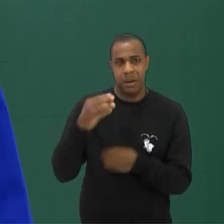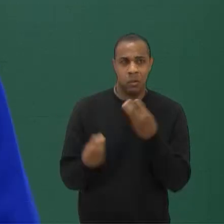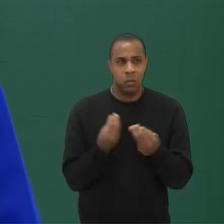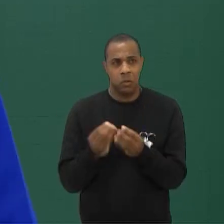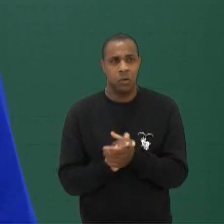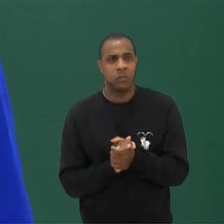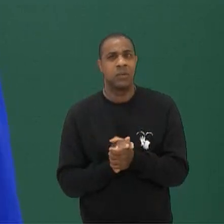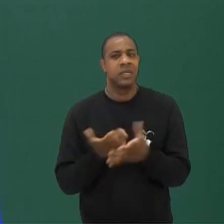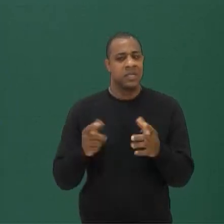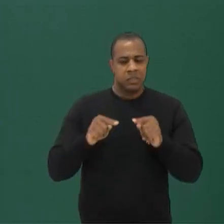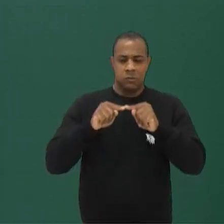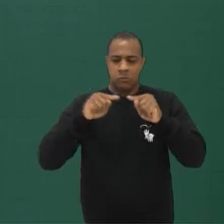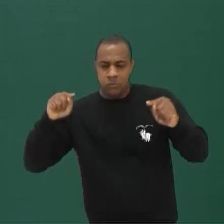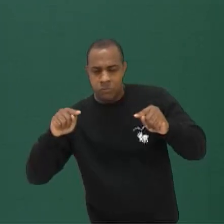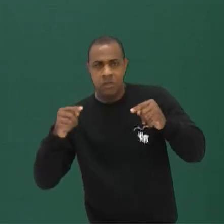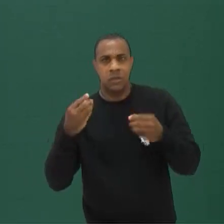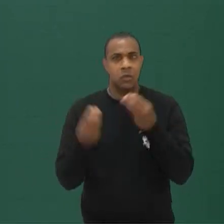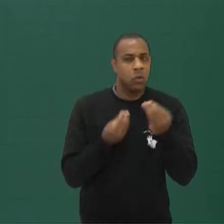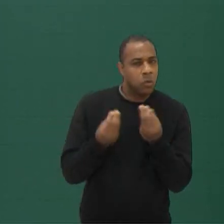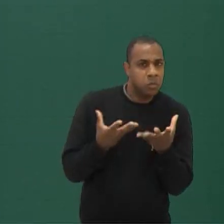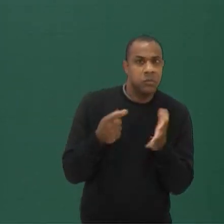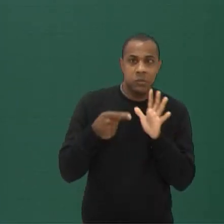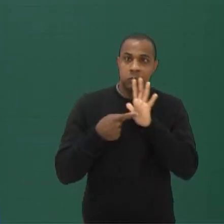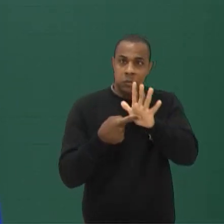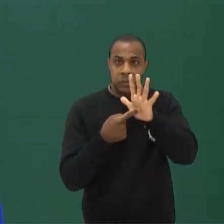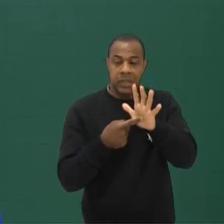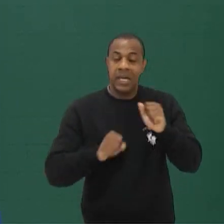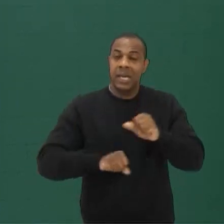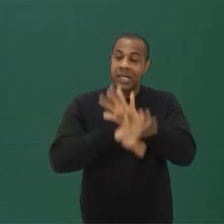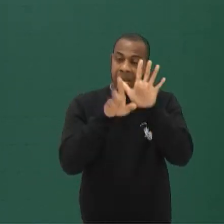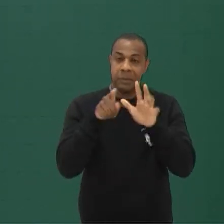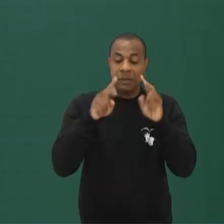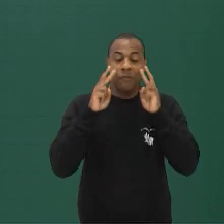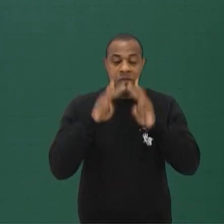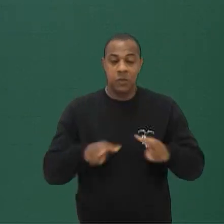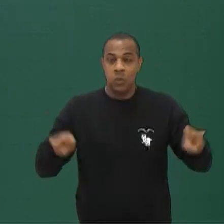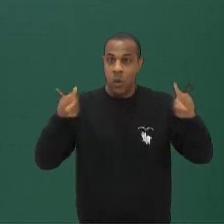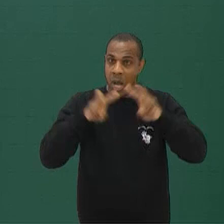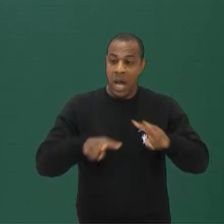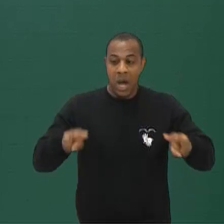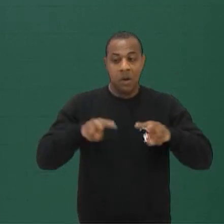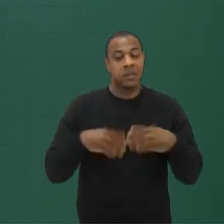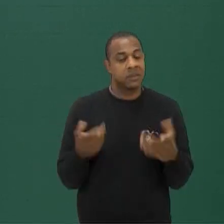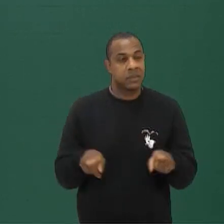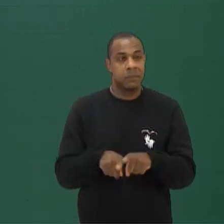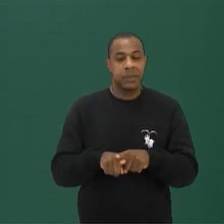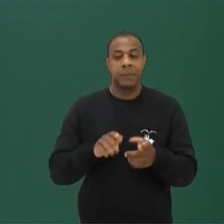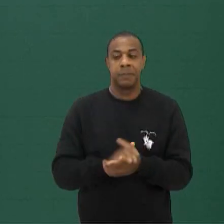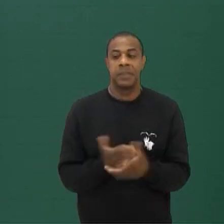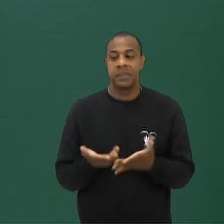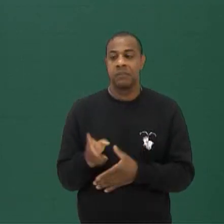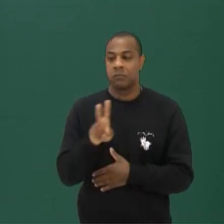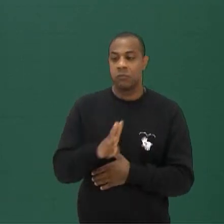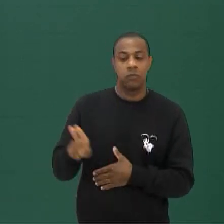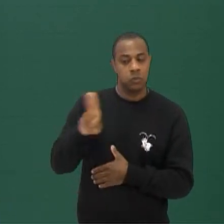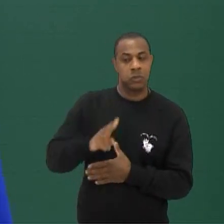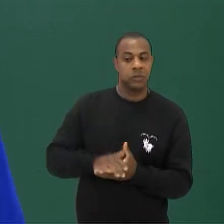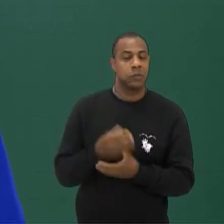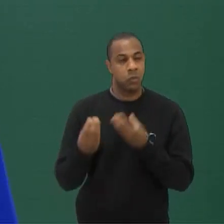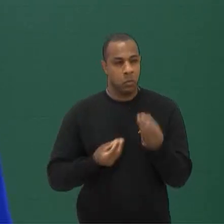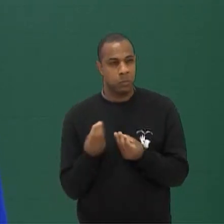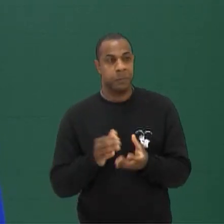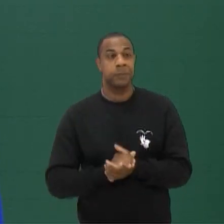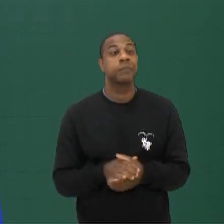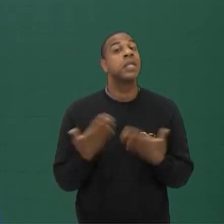Grife Risk De alguma forma Que fique bem visual Para você Estar trabalhando Porque aqueles dados De alguma forma Acaba sendo útil Ao longo do problema